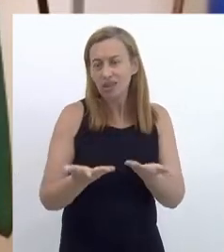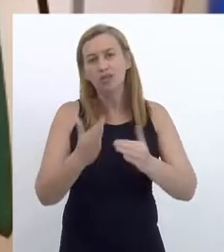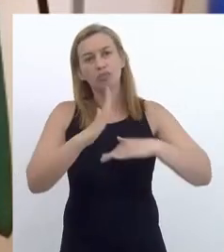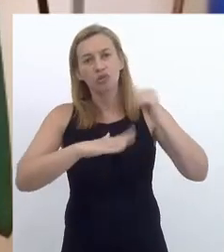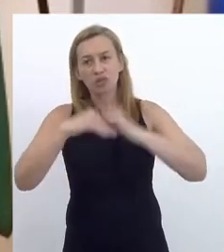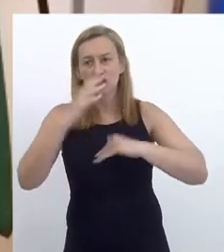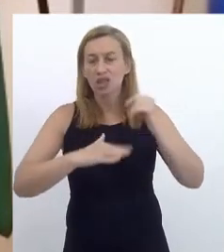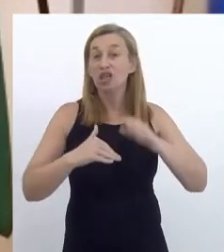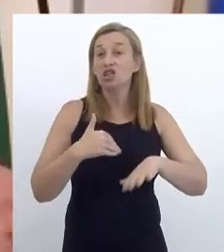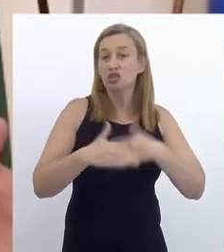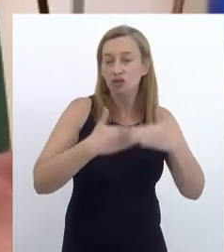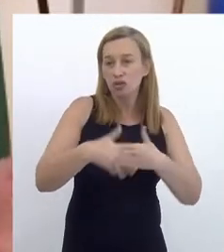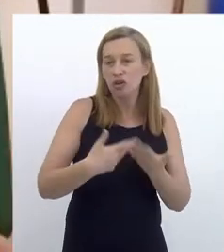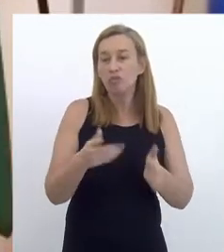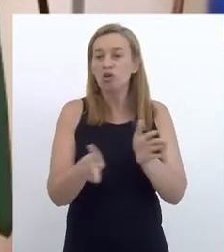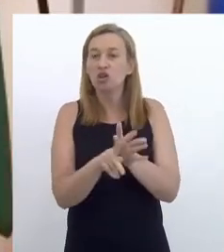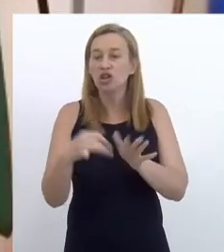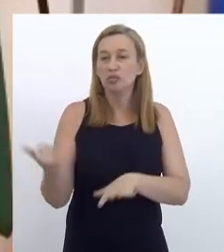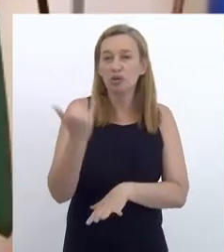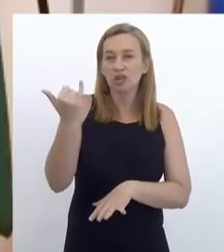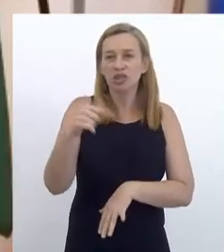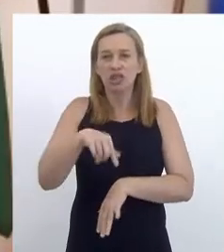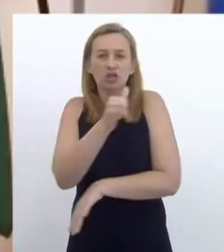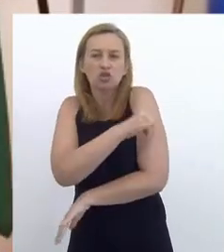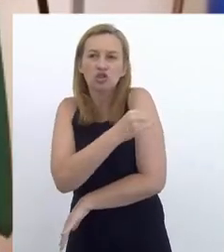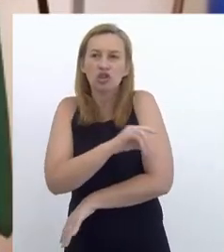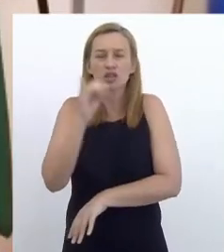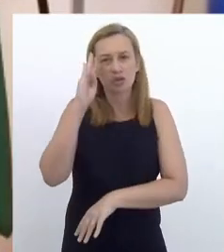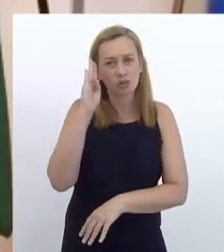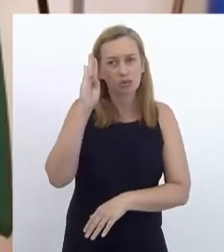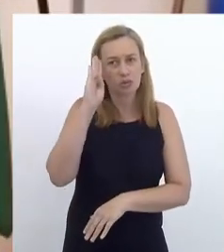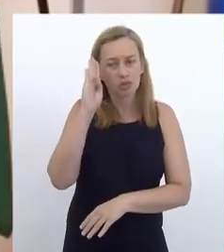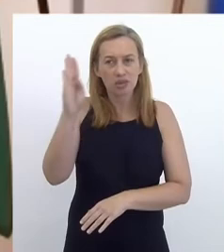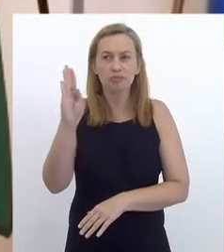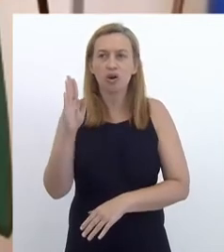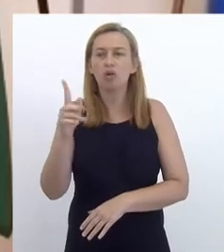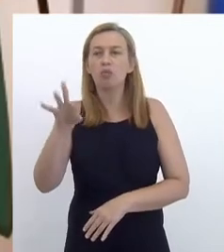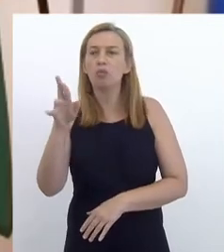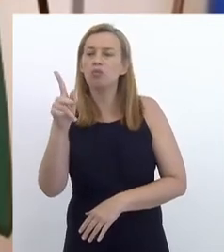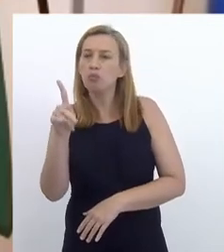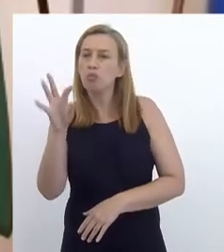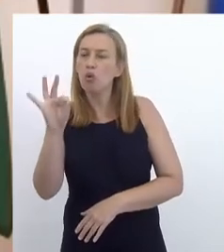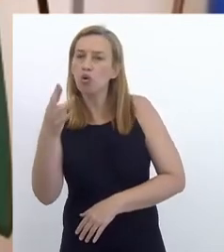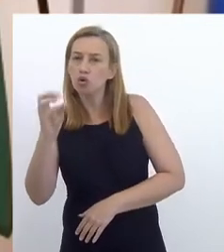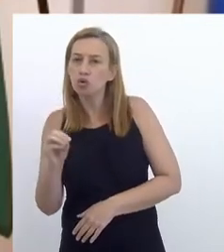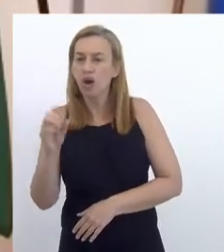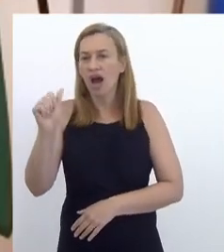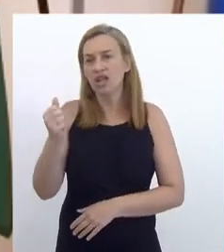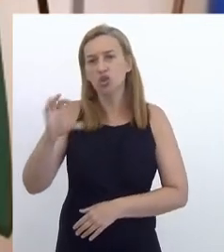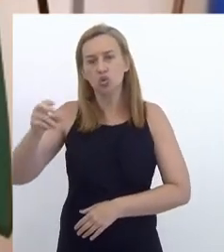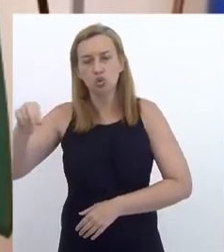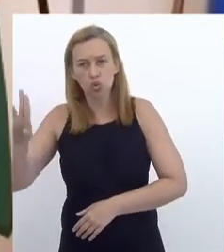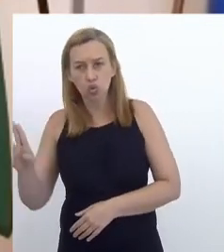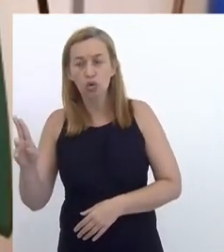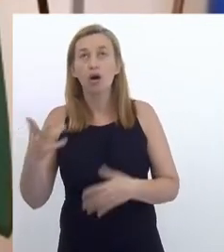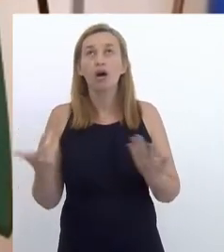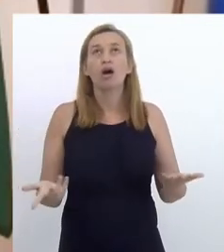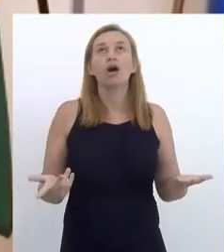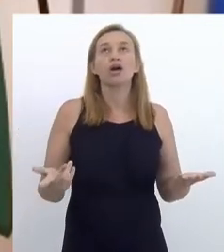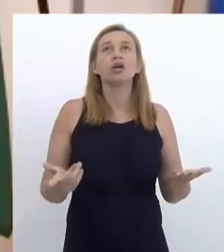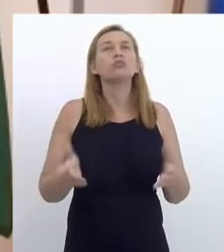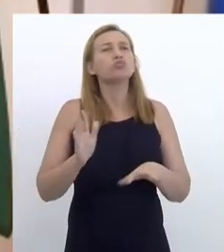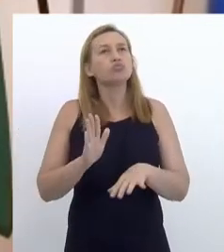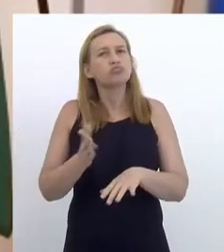profissional. desenvolvi projetos importantes aqui para o Rio de Janeiro, especialmente o Porto do Sul, o Complexo de Barra do Furado. E,